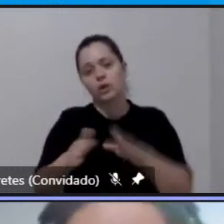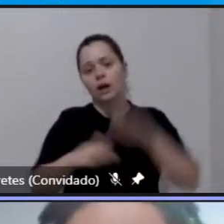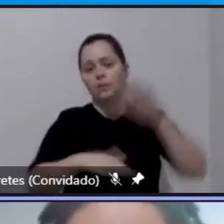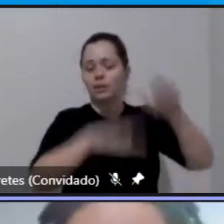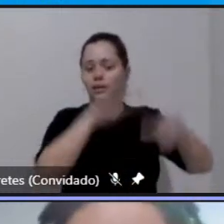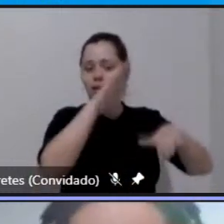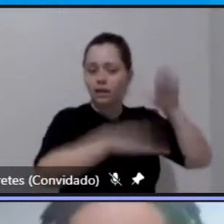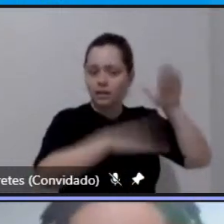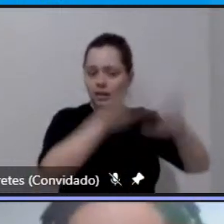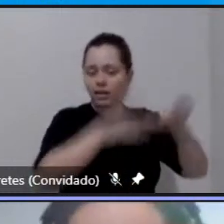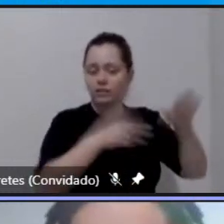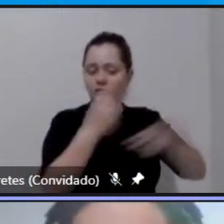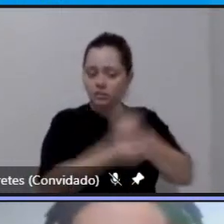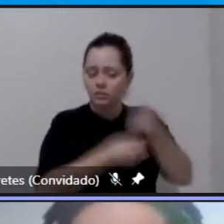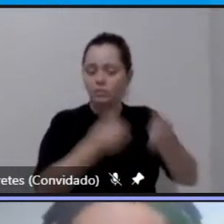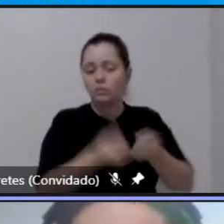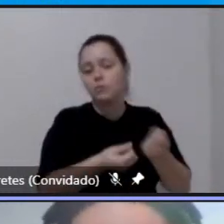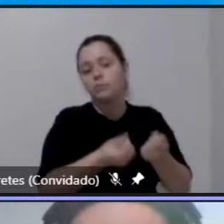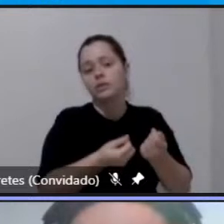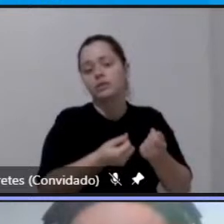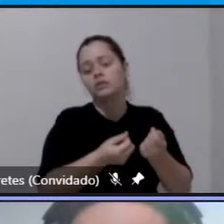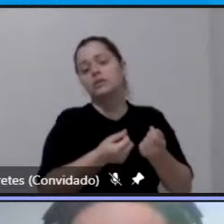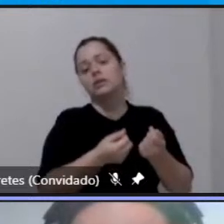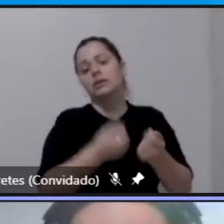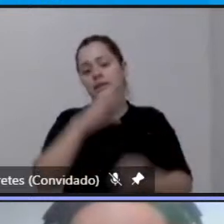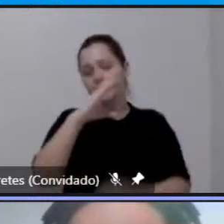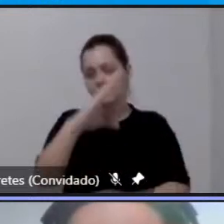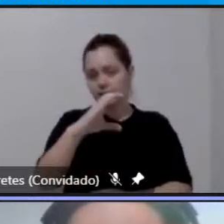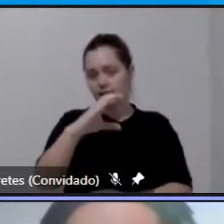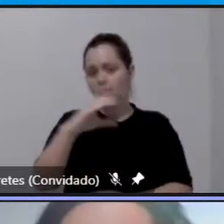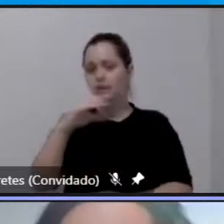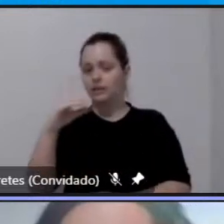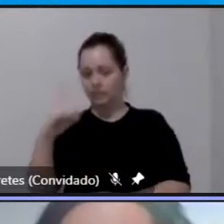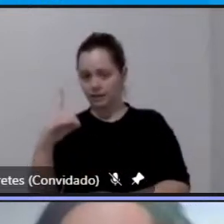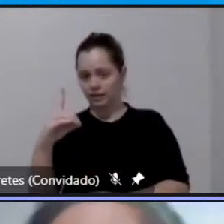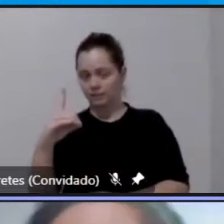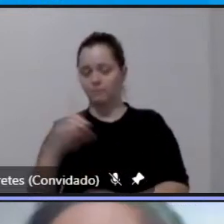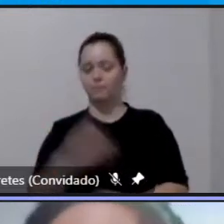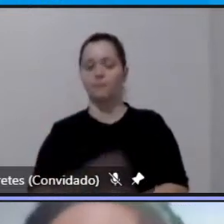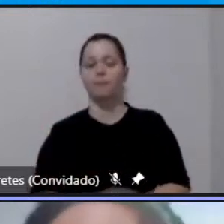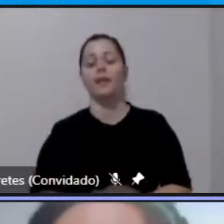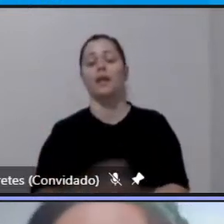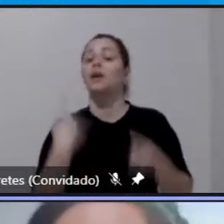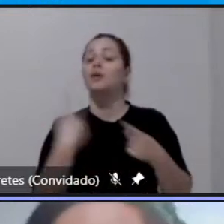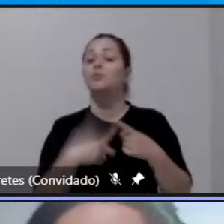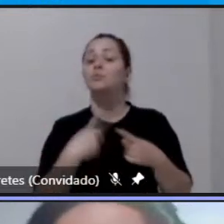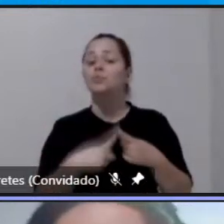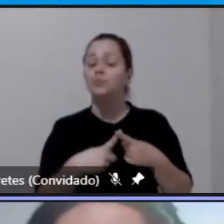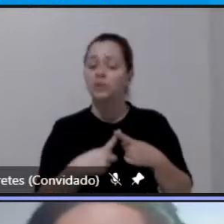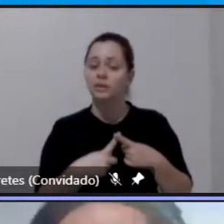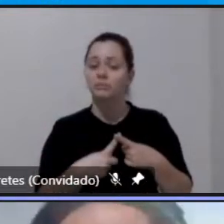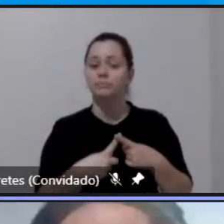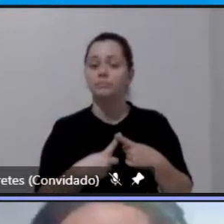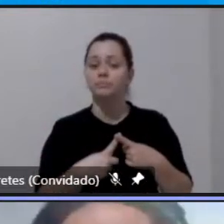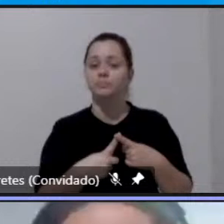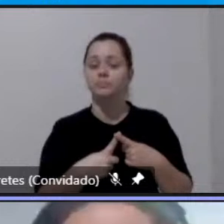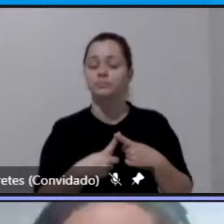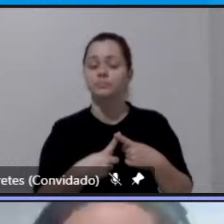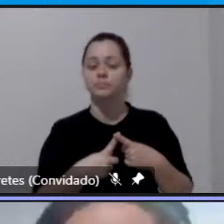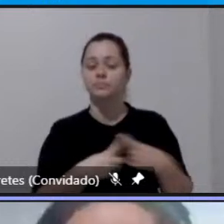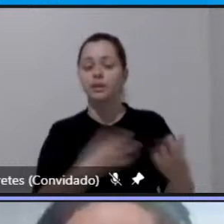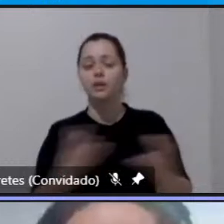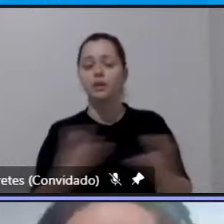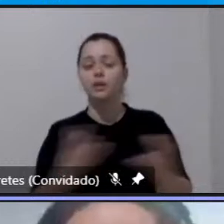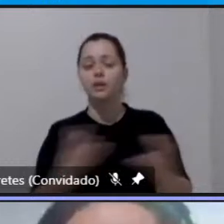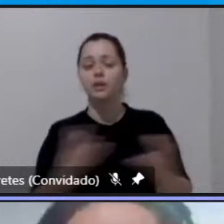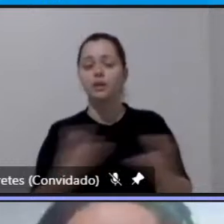mais expressivo entre as classes C e D mas porque muitos muitas